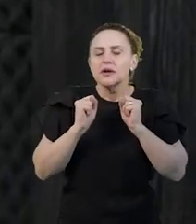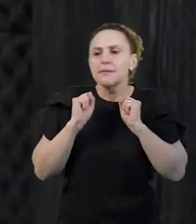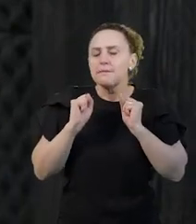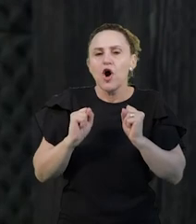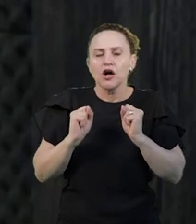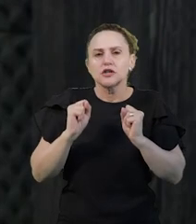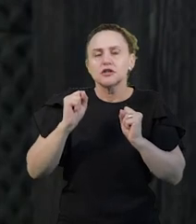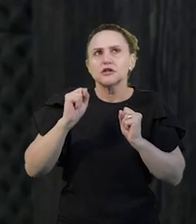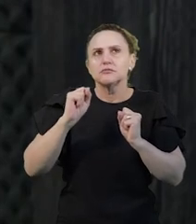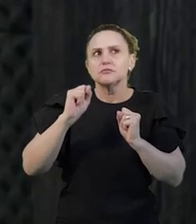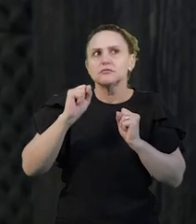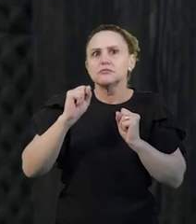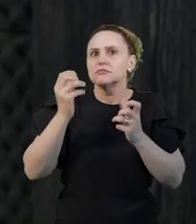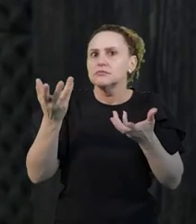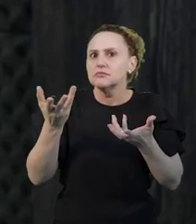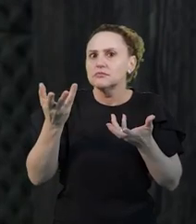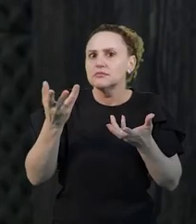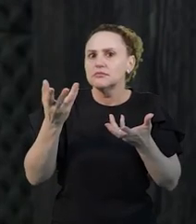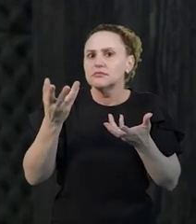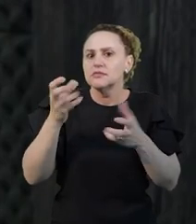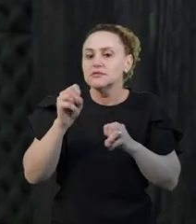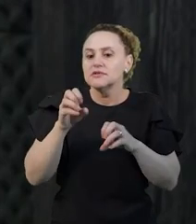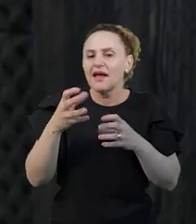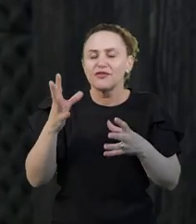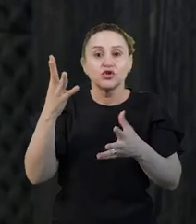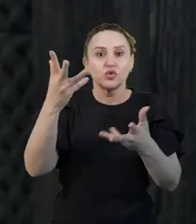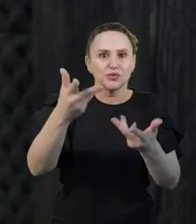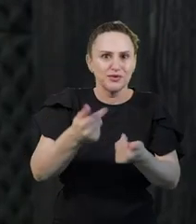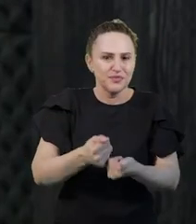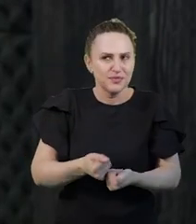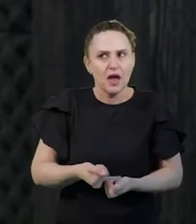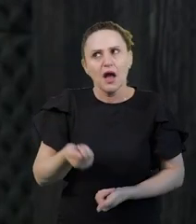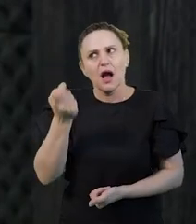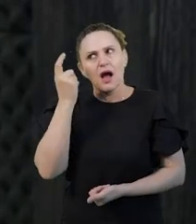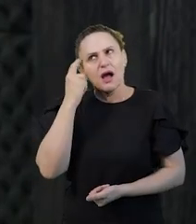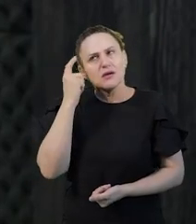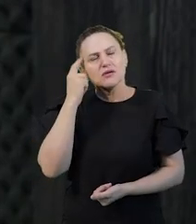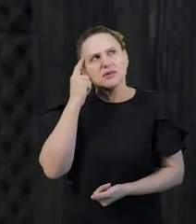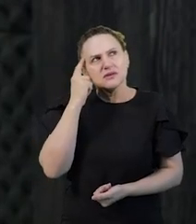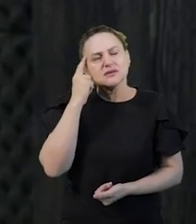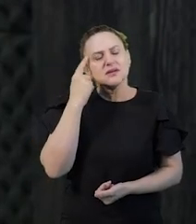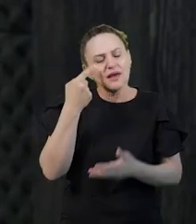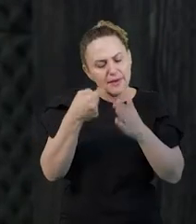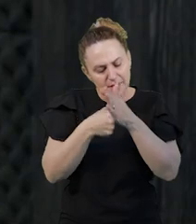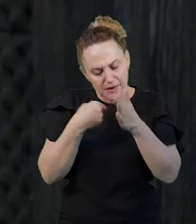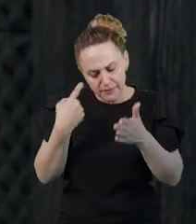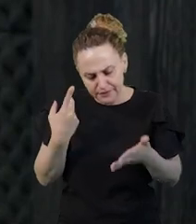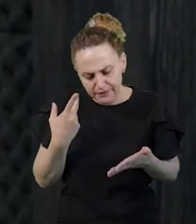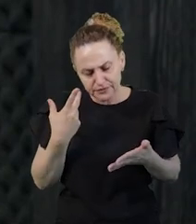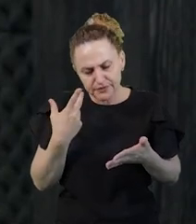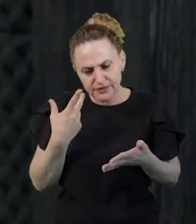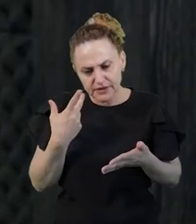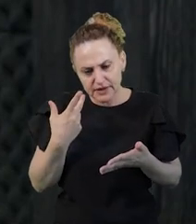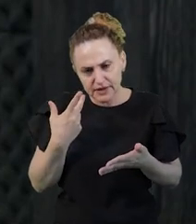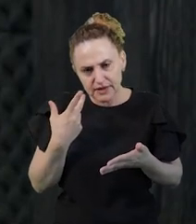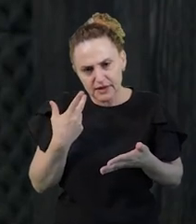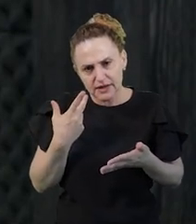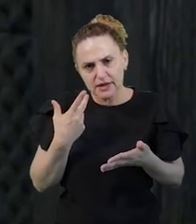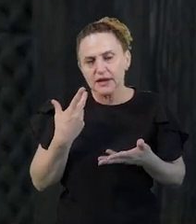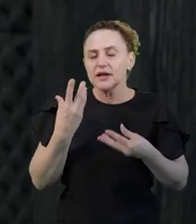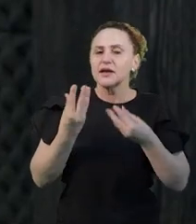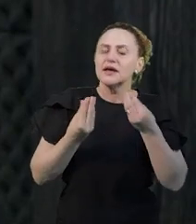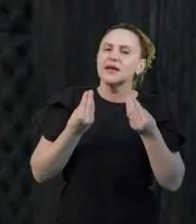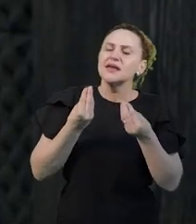E foi aí, então, que eu comecei a me voltar, mais especificamente, para a adoção da